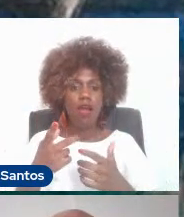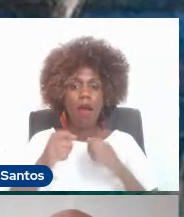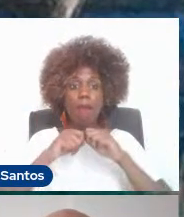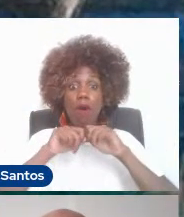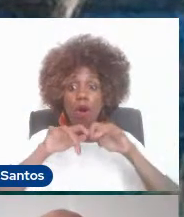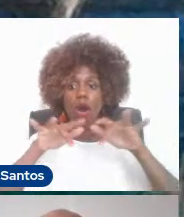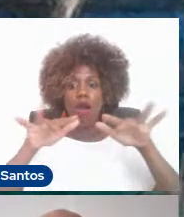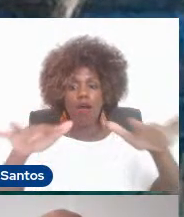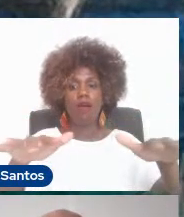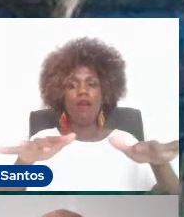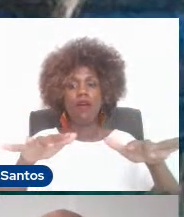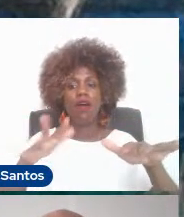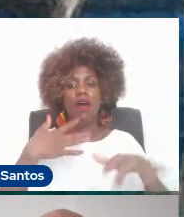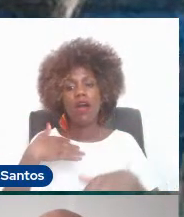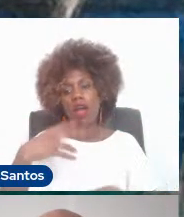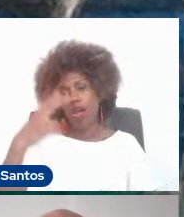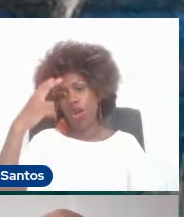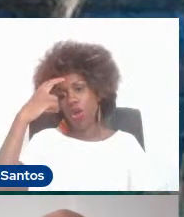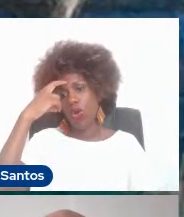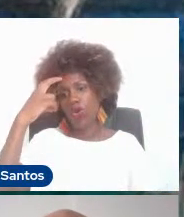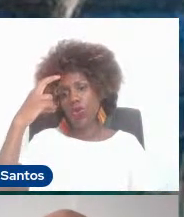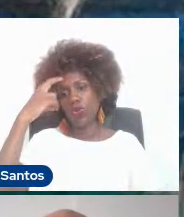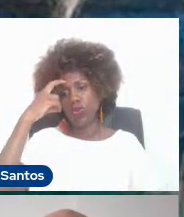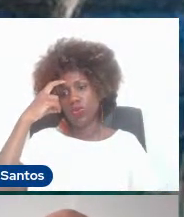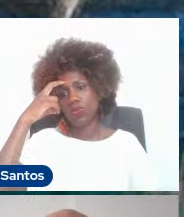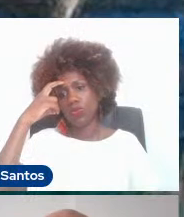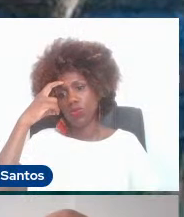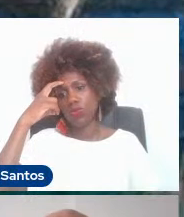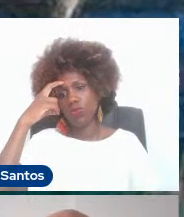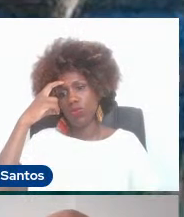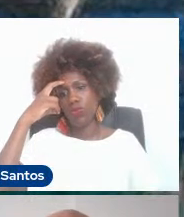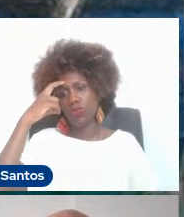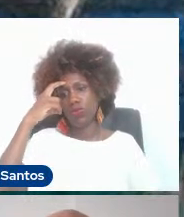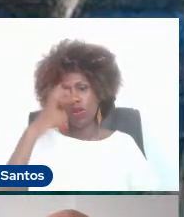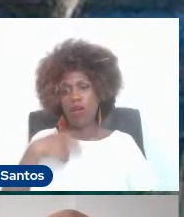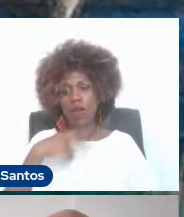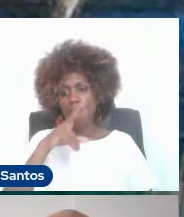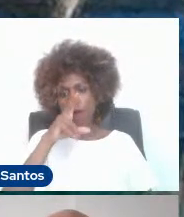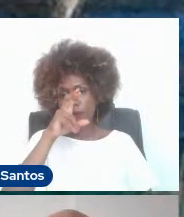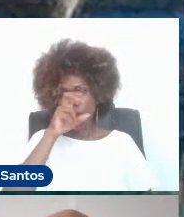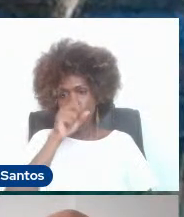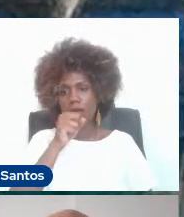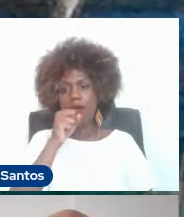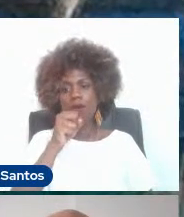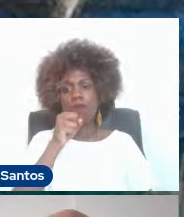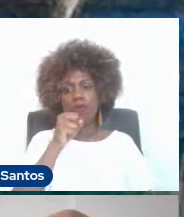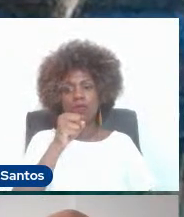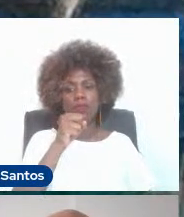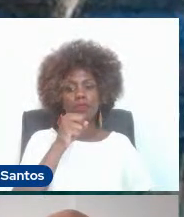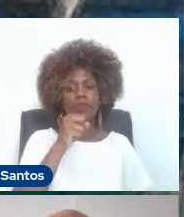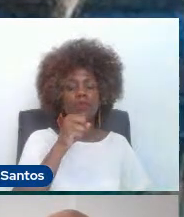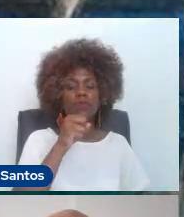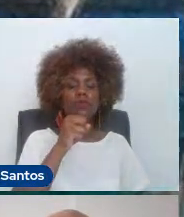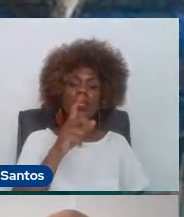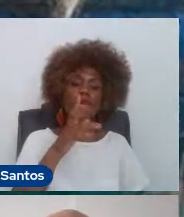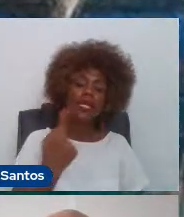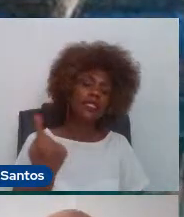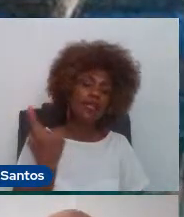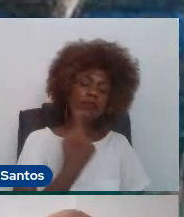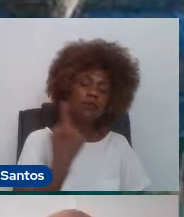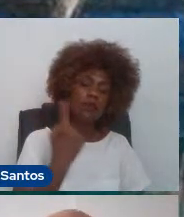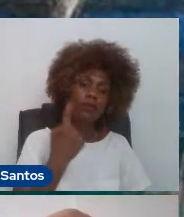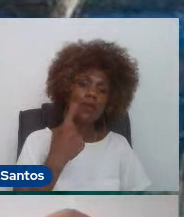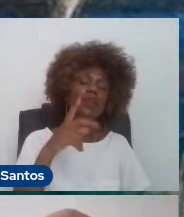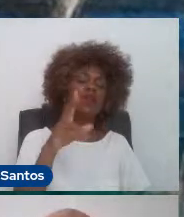a cultura ocidental europeia de uma maneira muito forte. Tanto que nas primeiras universidades medievais,